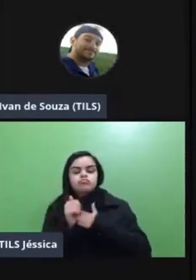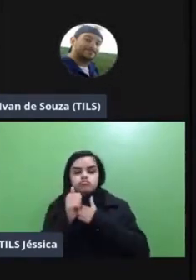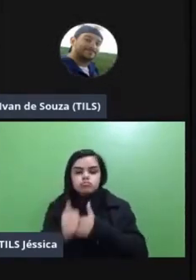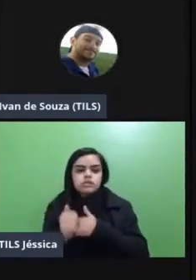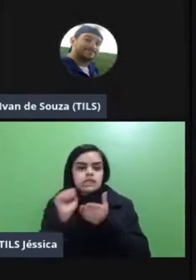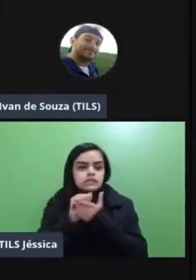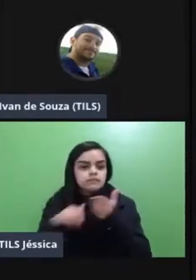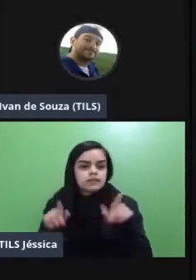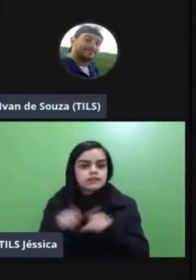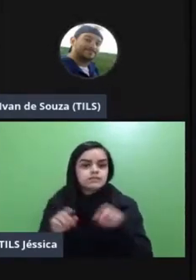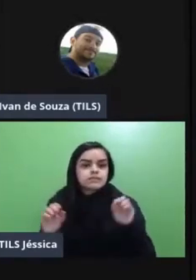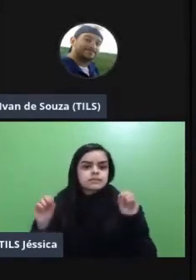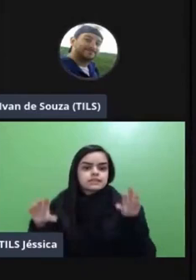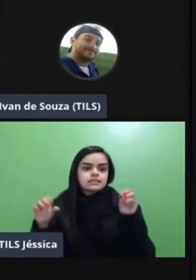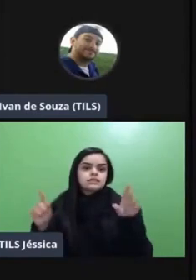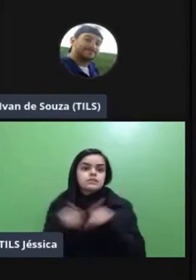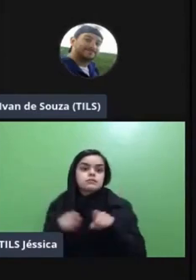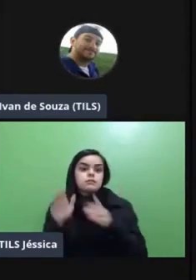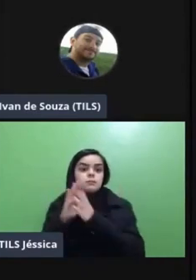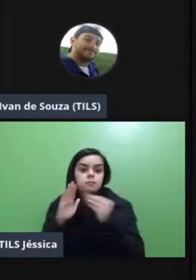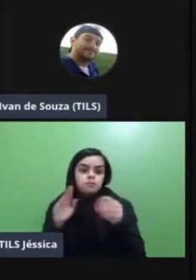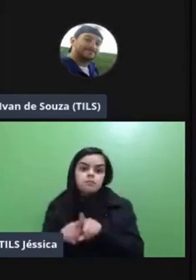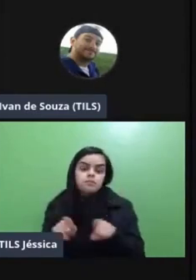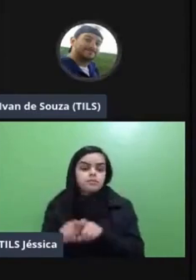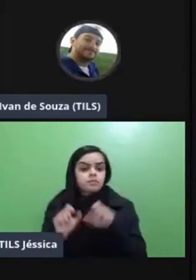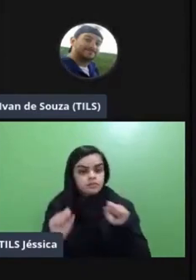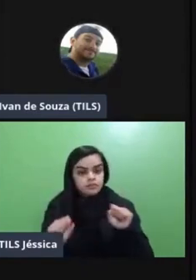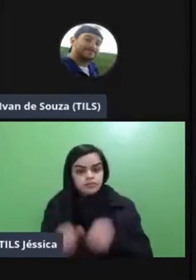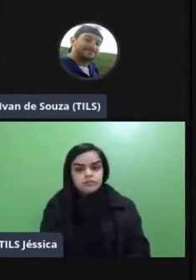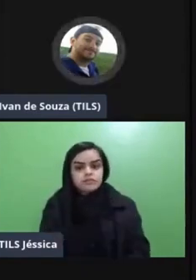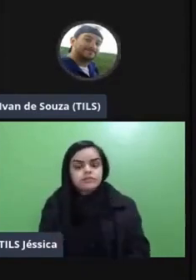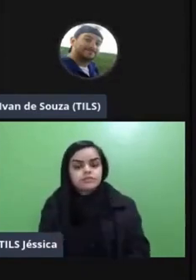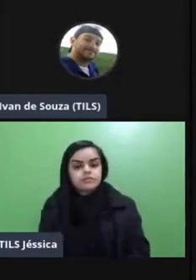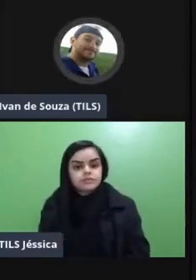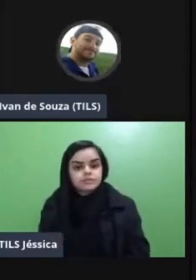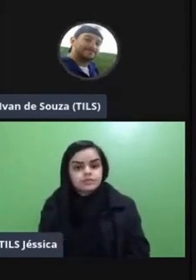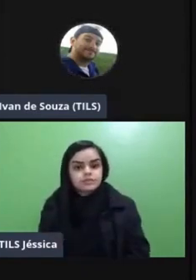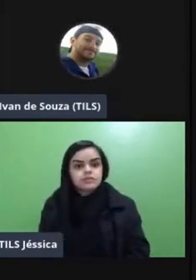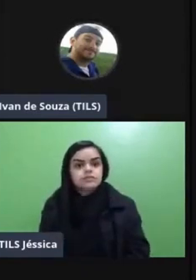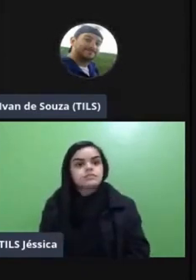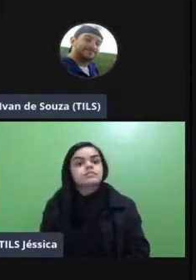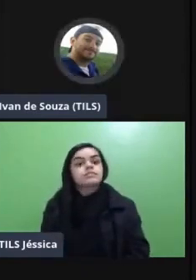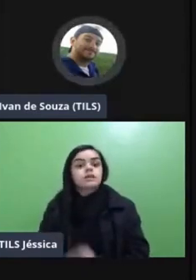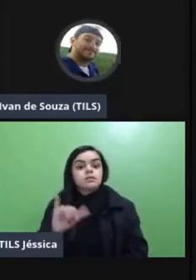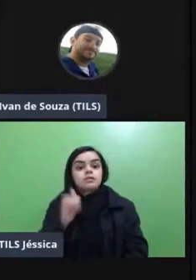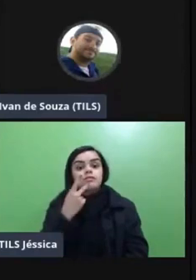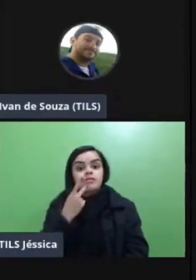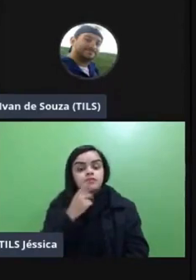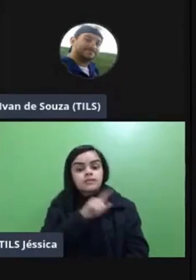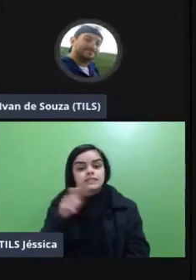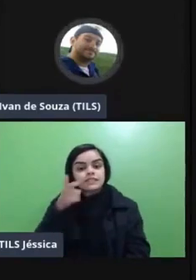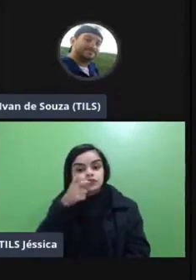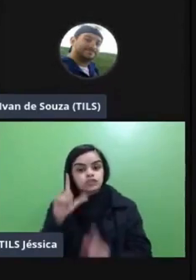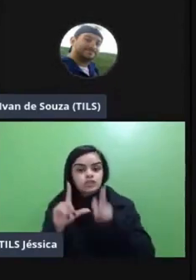de ensino em muito desses modelos né é e aproveito pessoal para dizer quem tá assistindo a live agora em